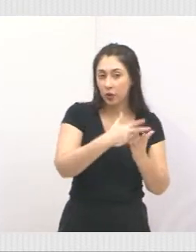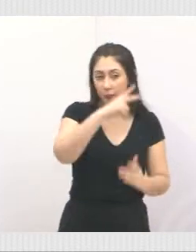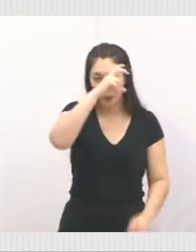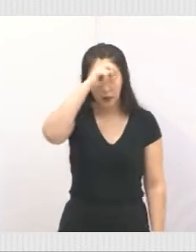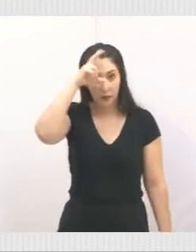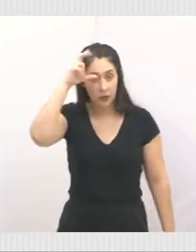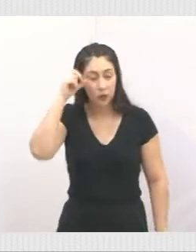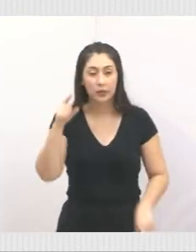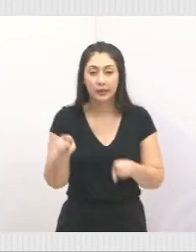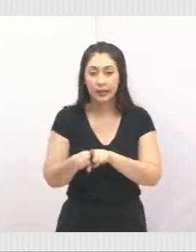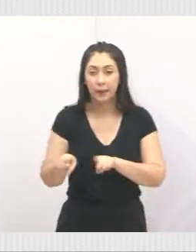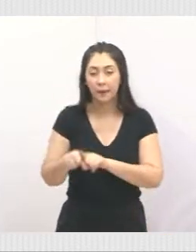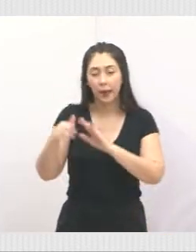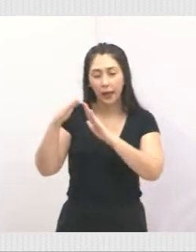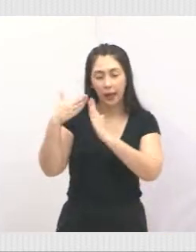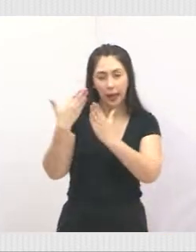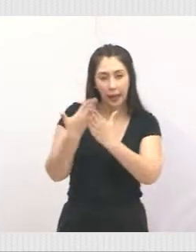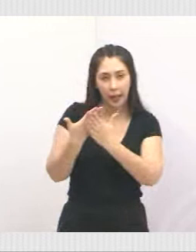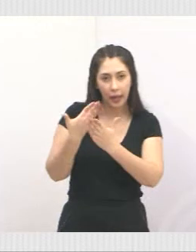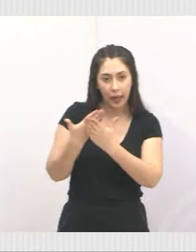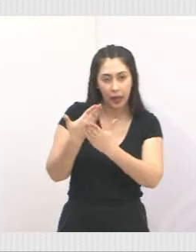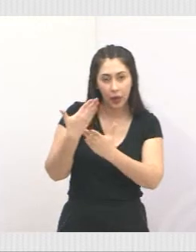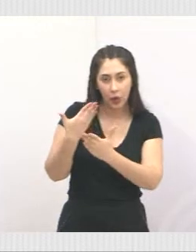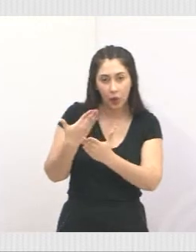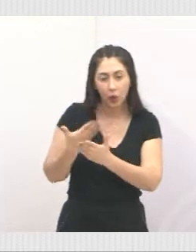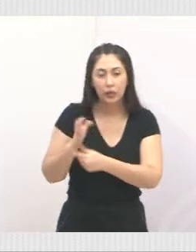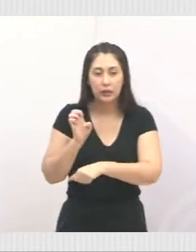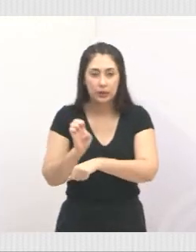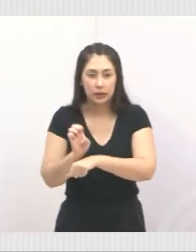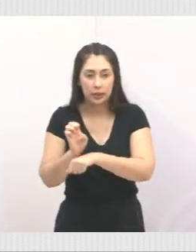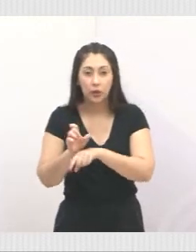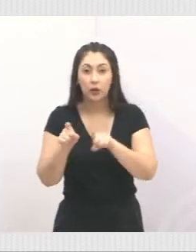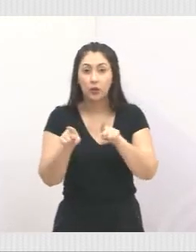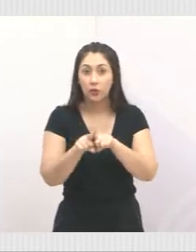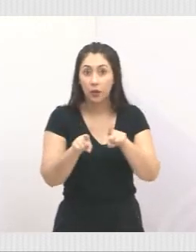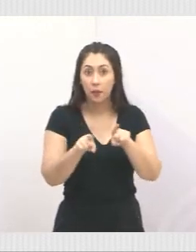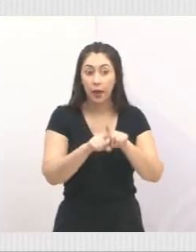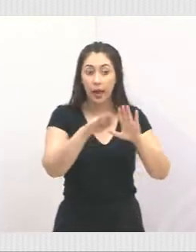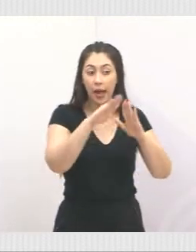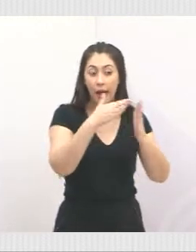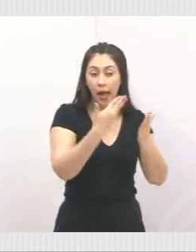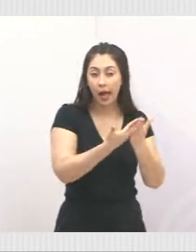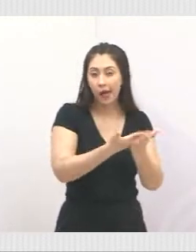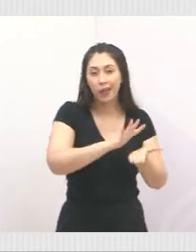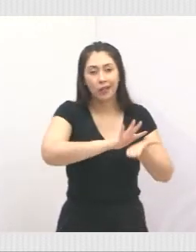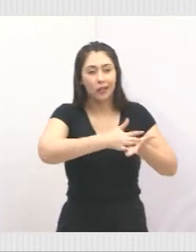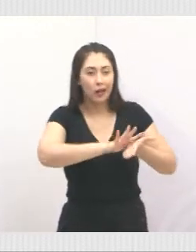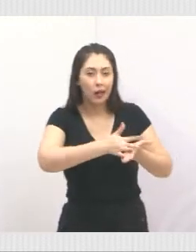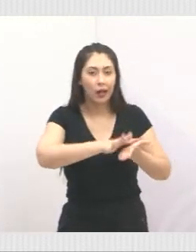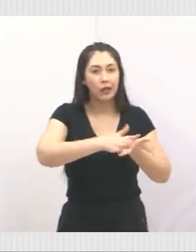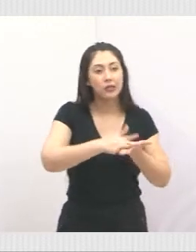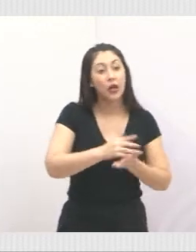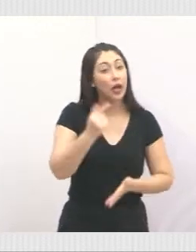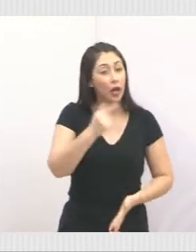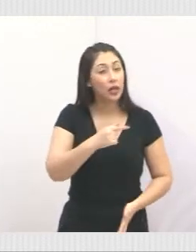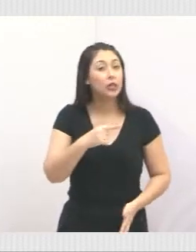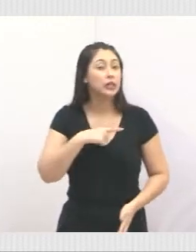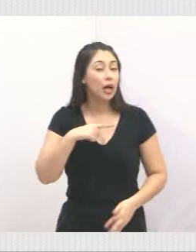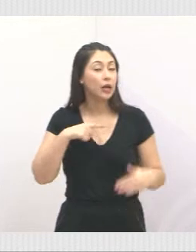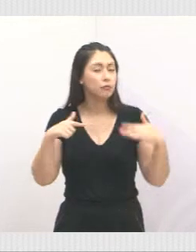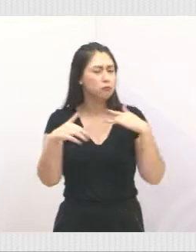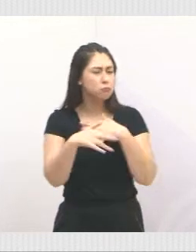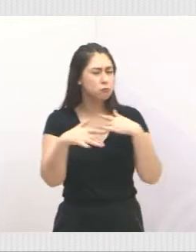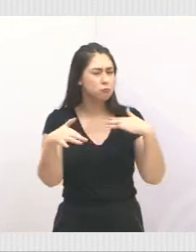escola estadual, escola de São Bolíde do Álcool. É um local muito frequentado ali.